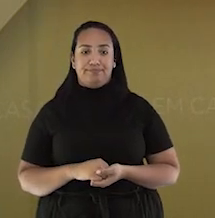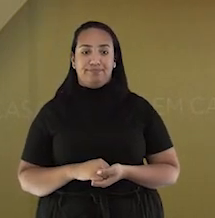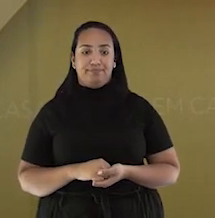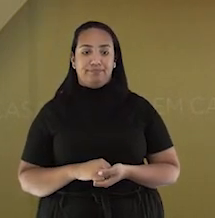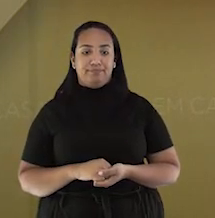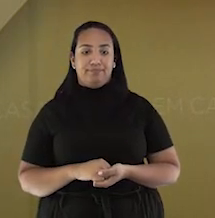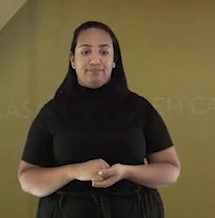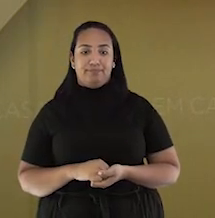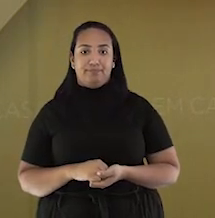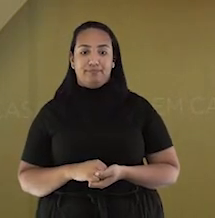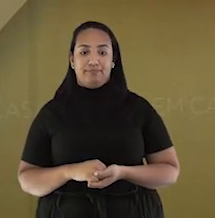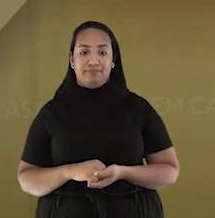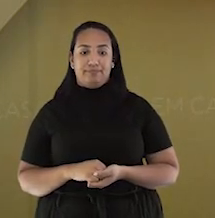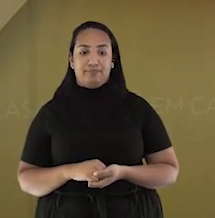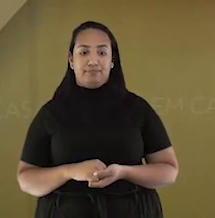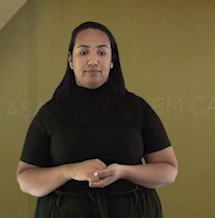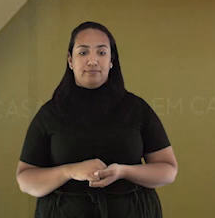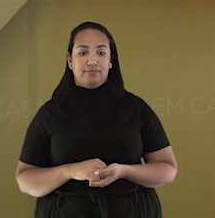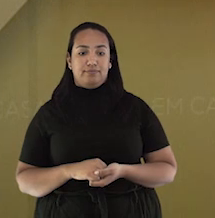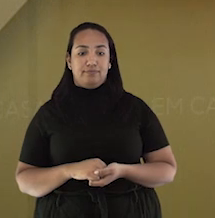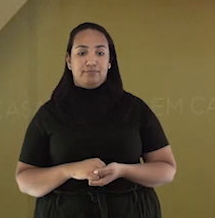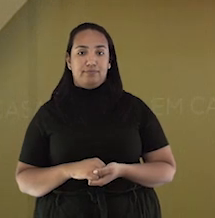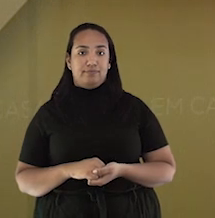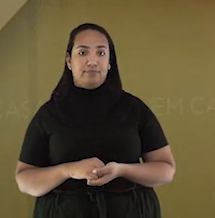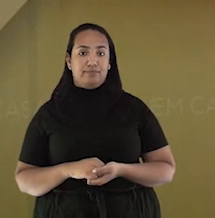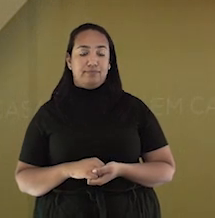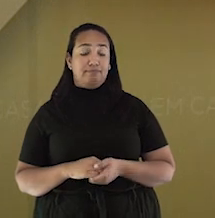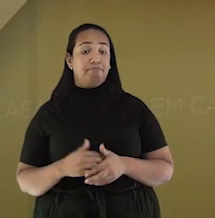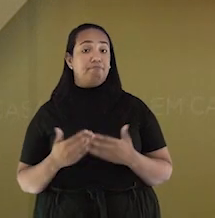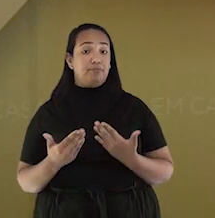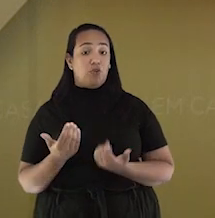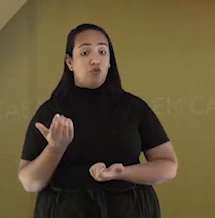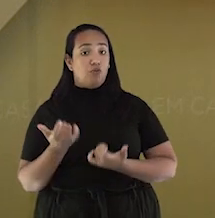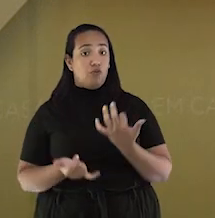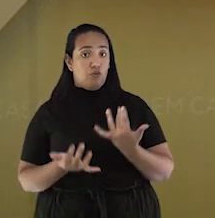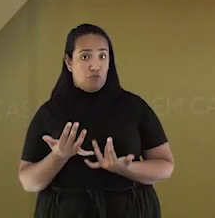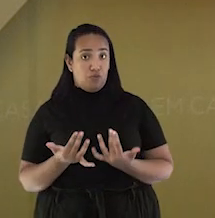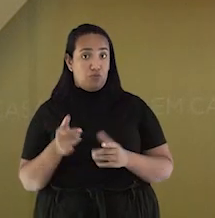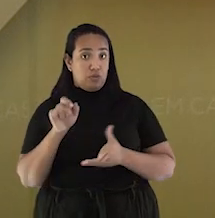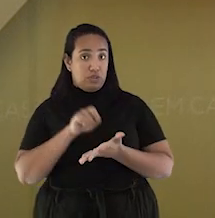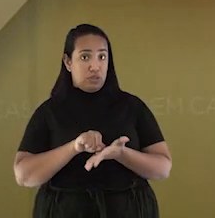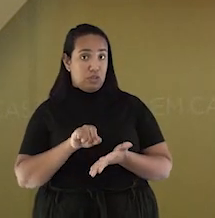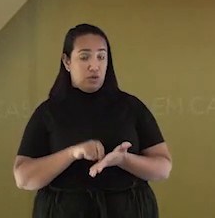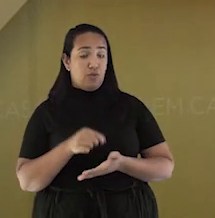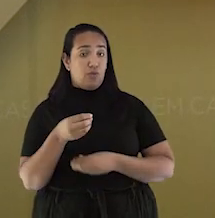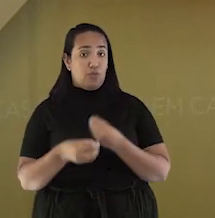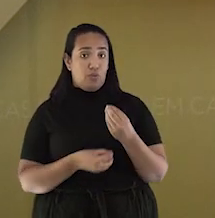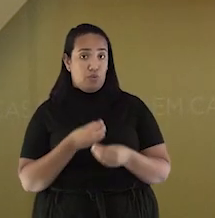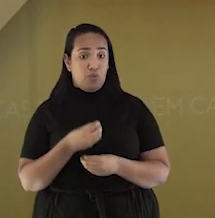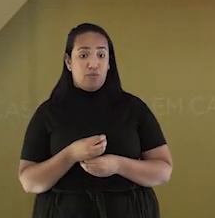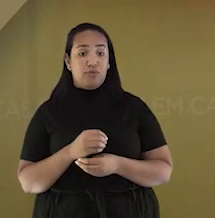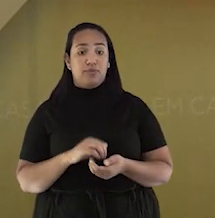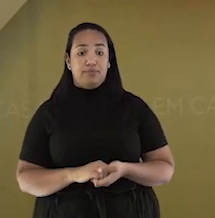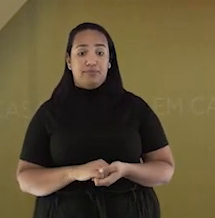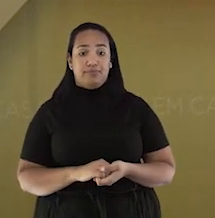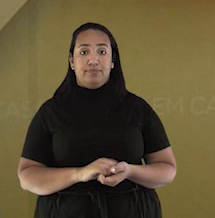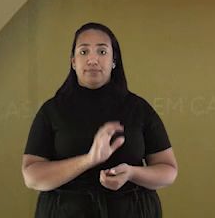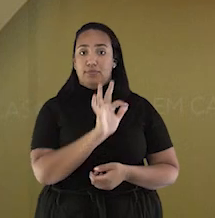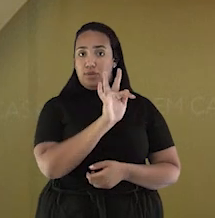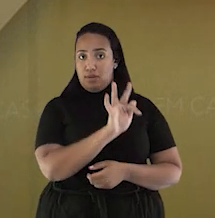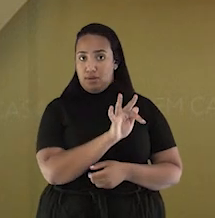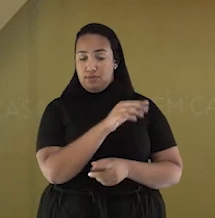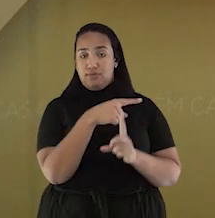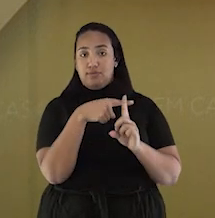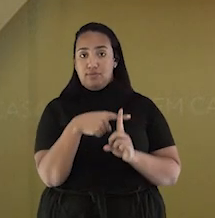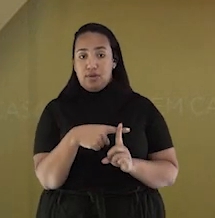Bom, o começo da palavra fogo é formado pelo fonema F e O.